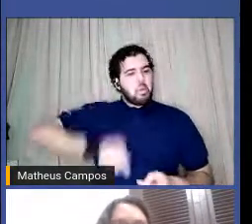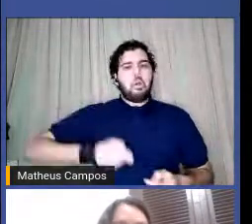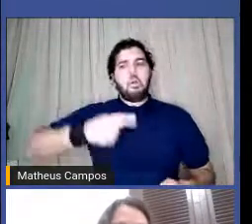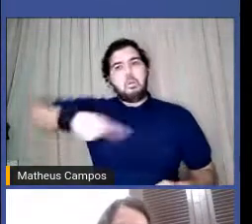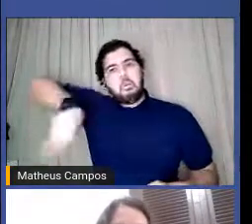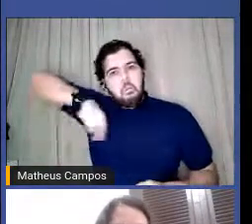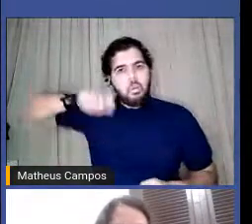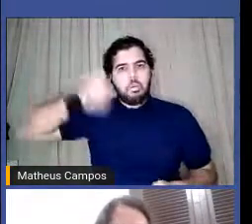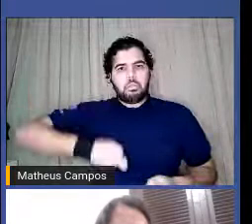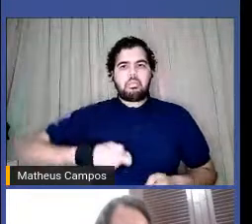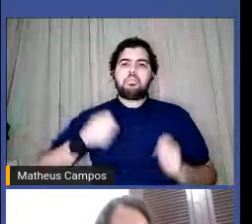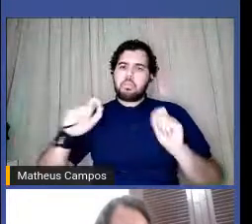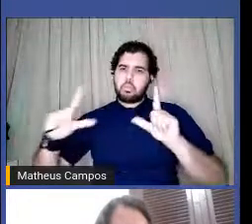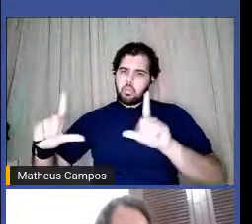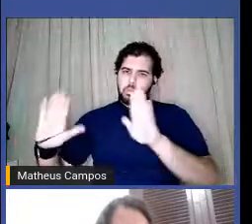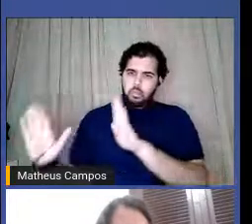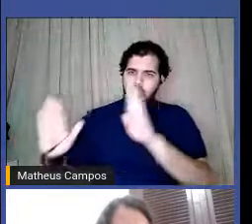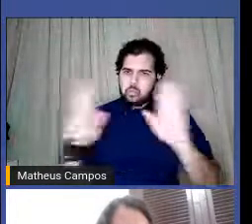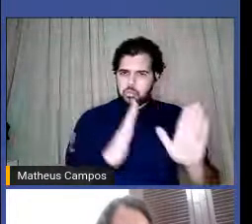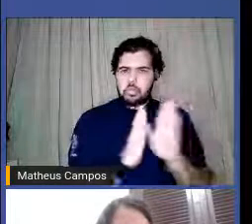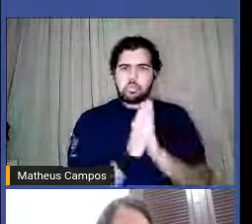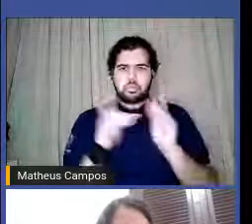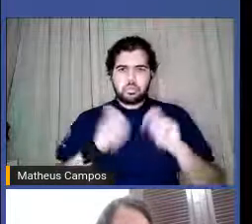Pode passar o slide.